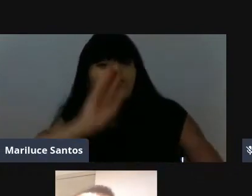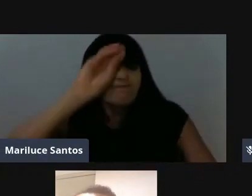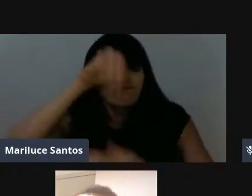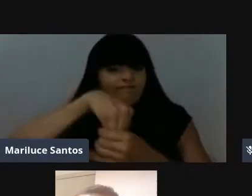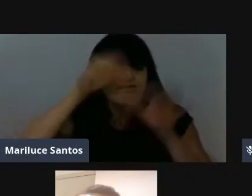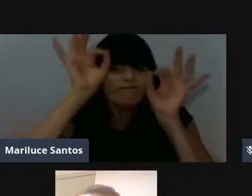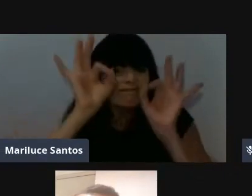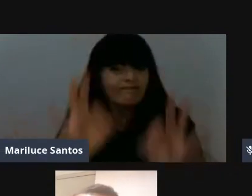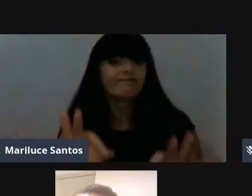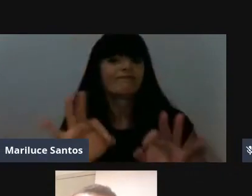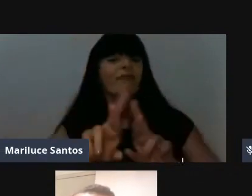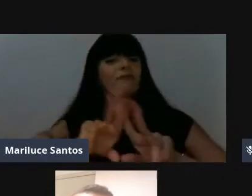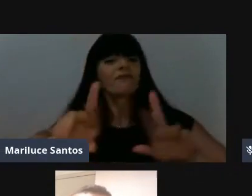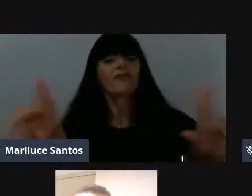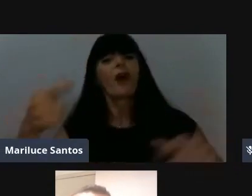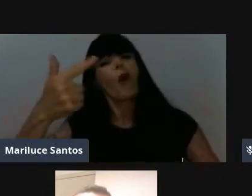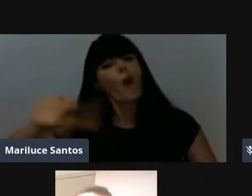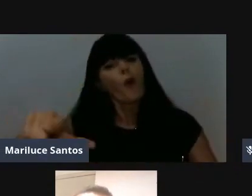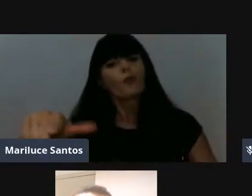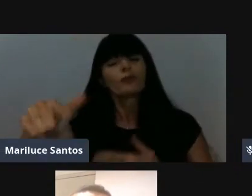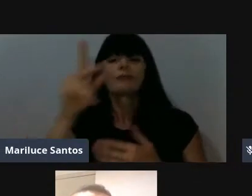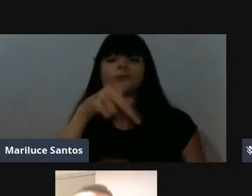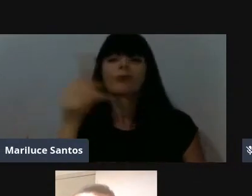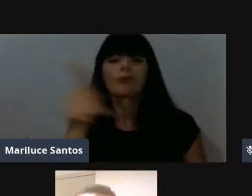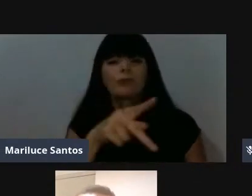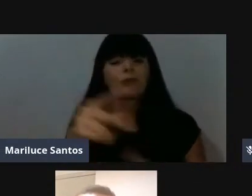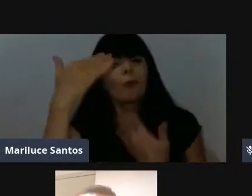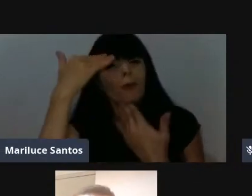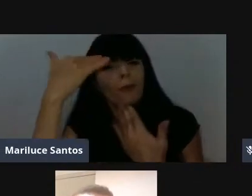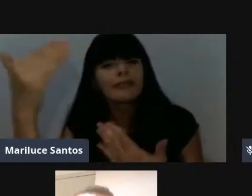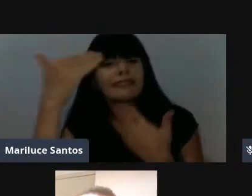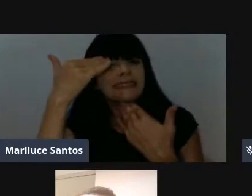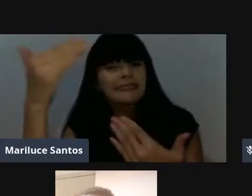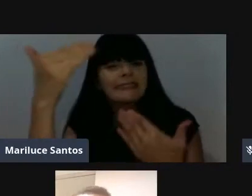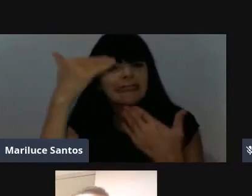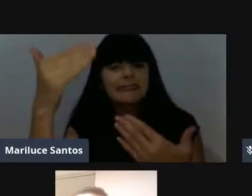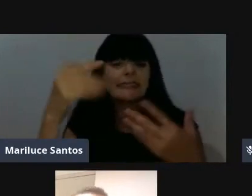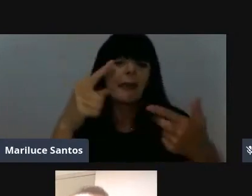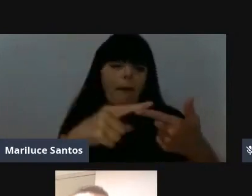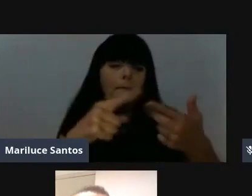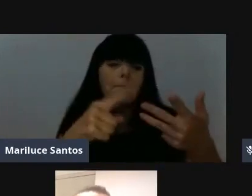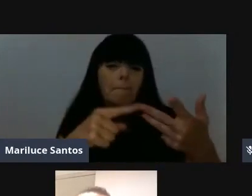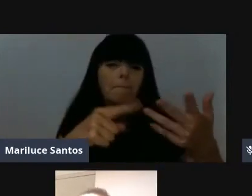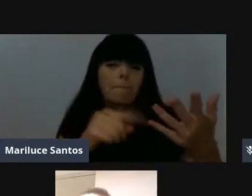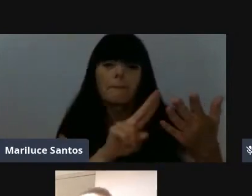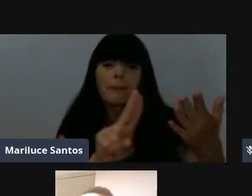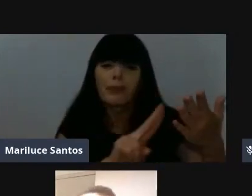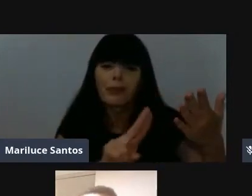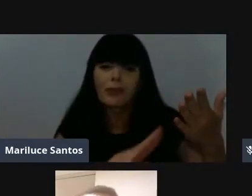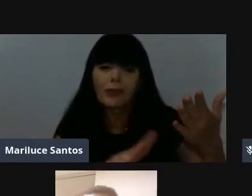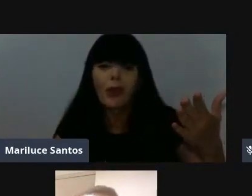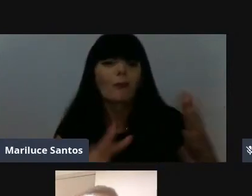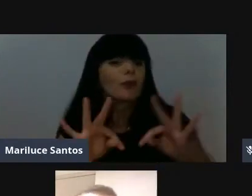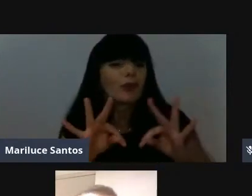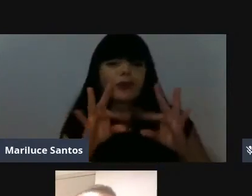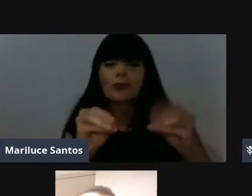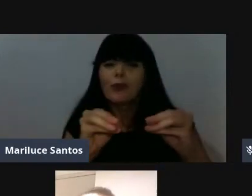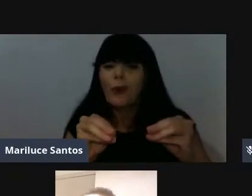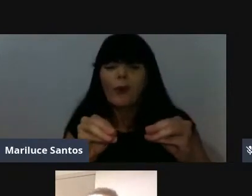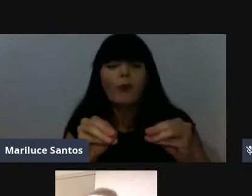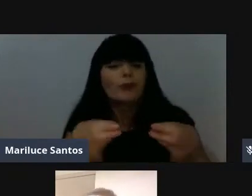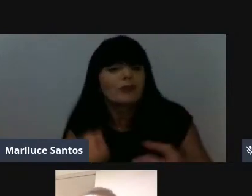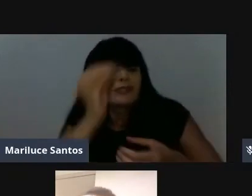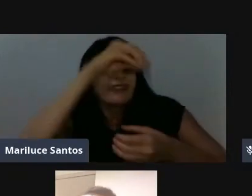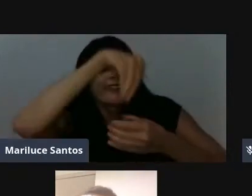podem ter certeza disso, né, e várias outras professoras da Imaculada, Dona Adriana, Dona Sânia, Dona Elayne, Dona Dalva, Dona